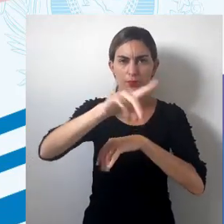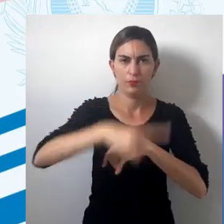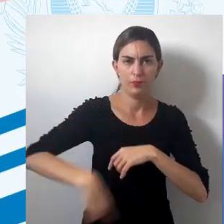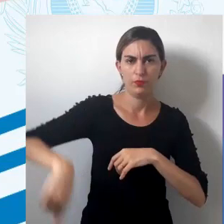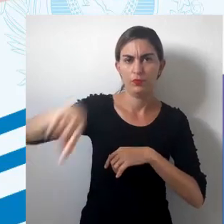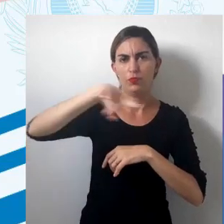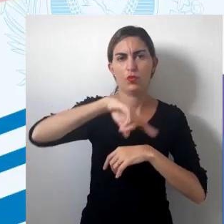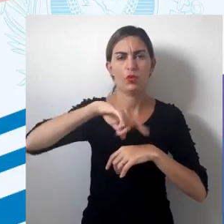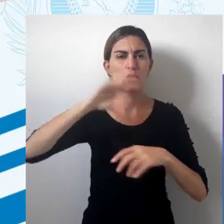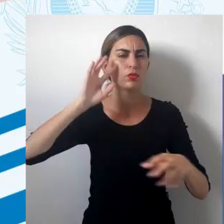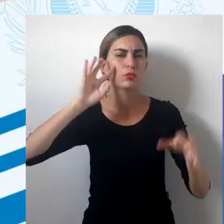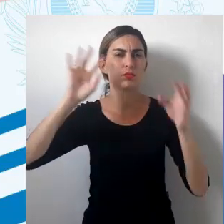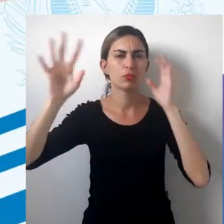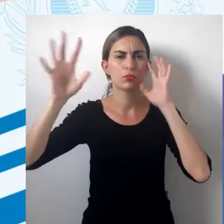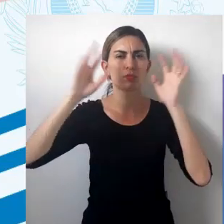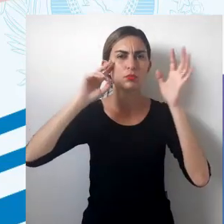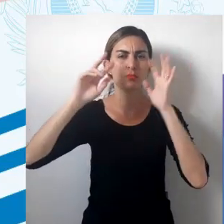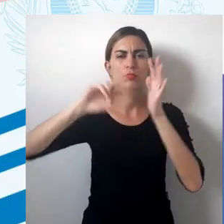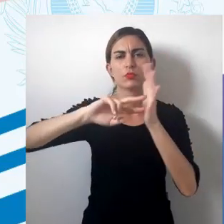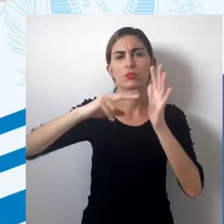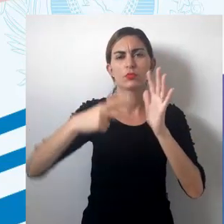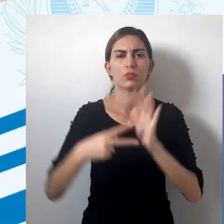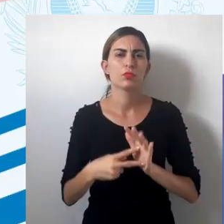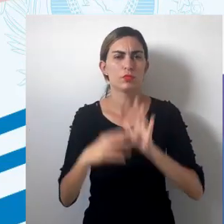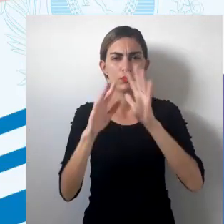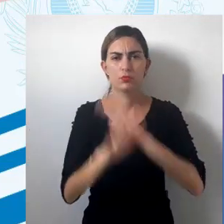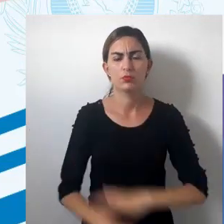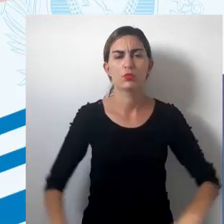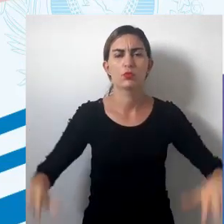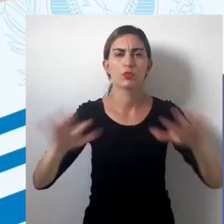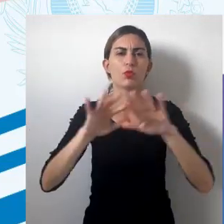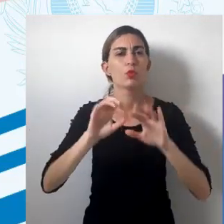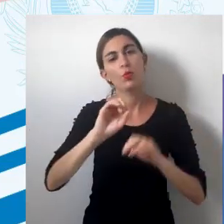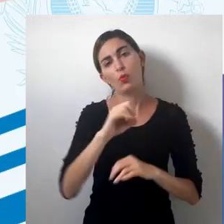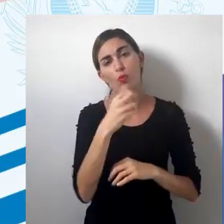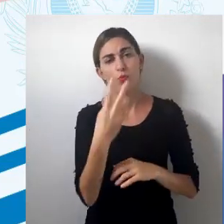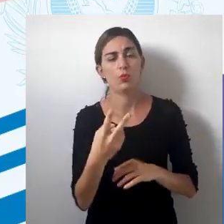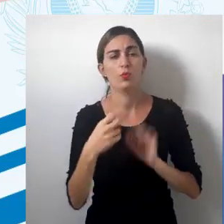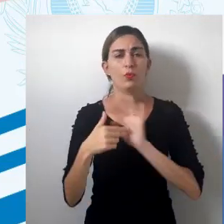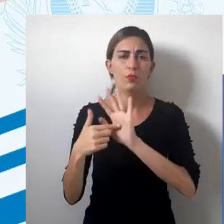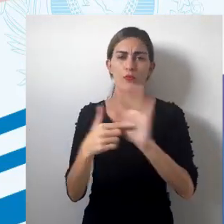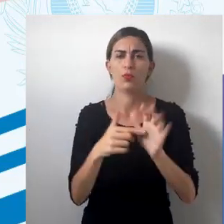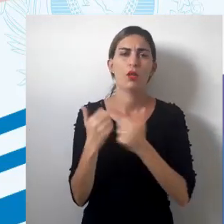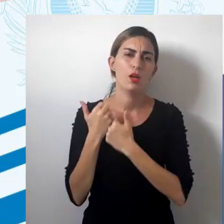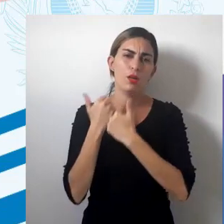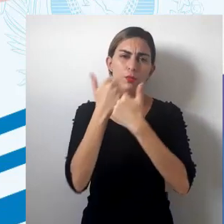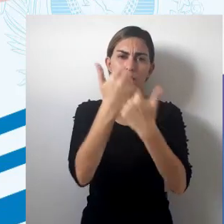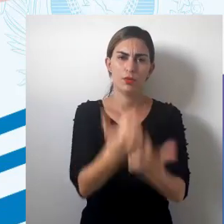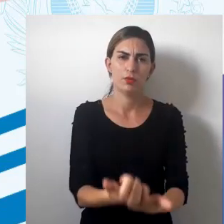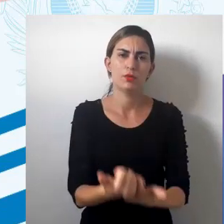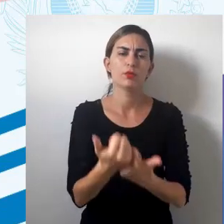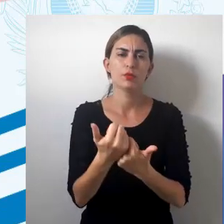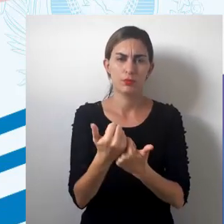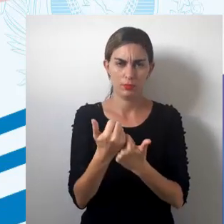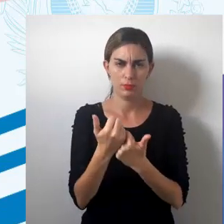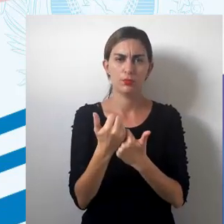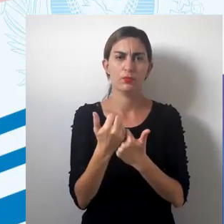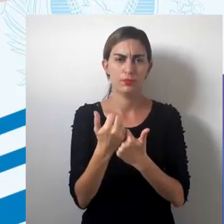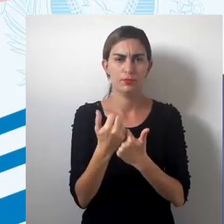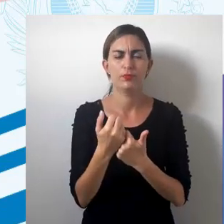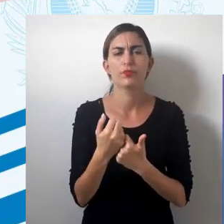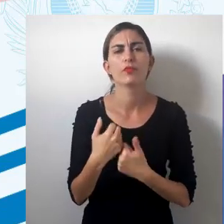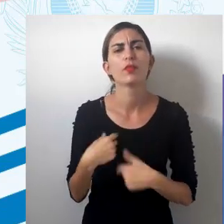reflexões significativas sobre o espaço, ou seja, é trazer a representação desse espaço,